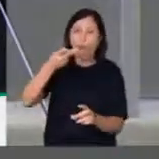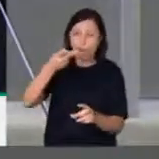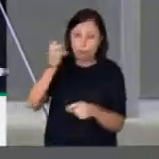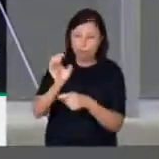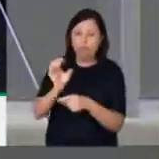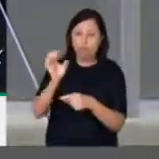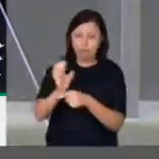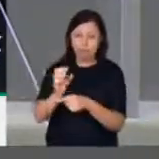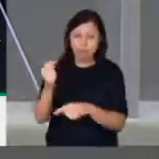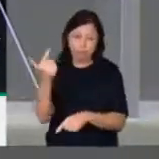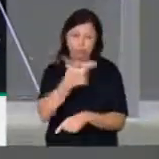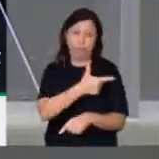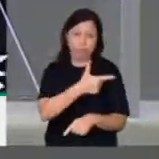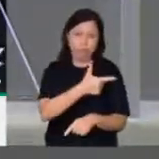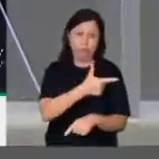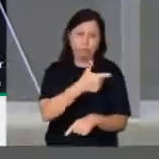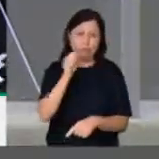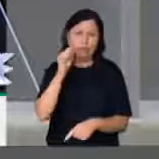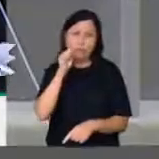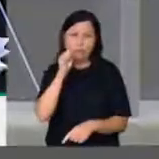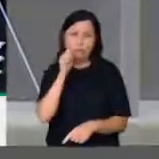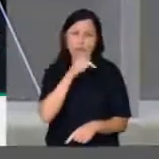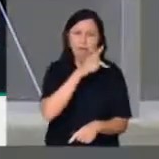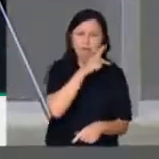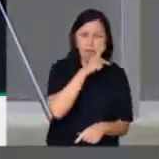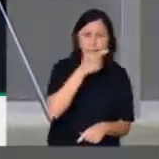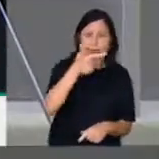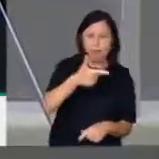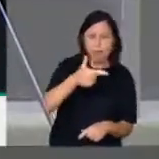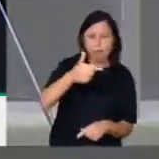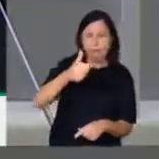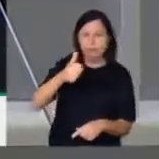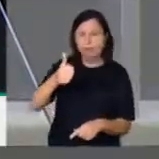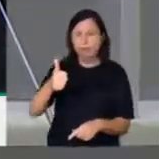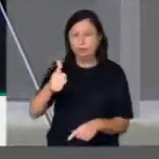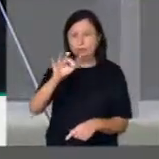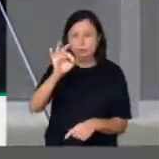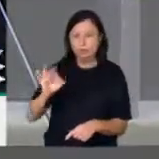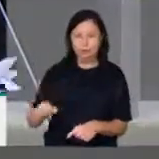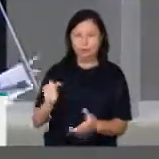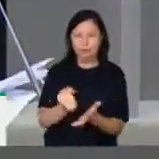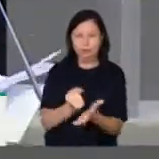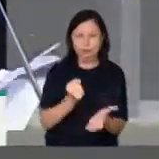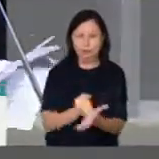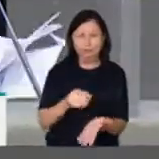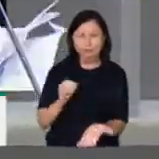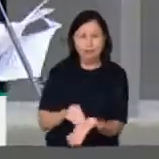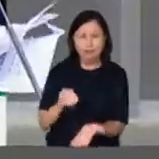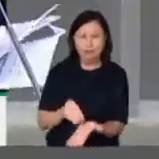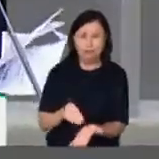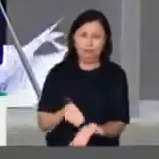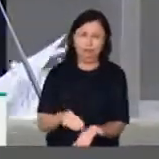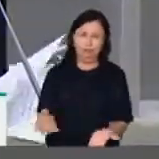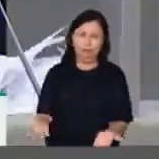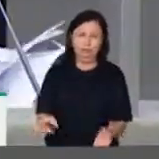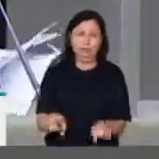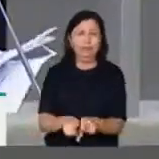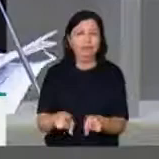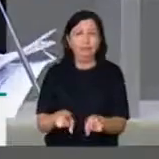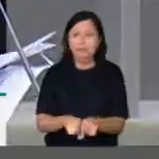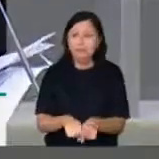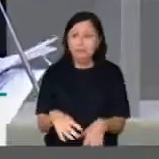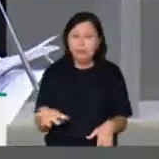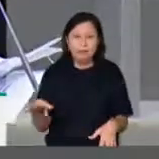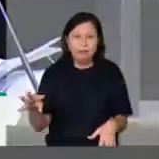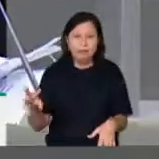no Amapá é 21% desemprego. Os servidores estão com o nome sujo na praça.